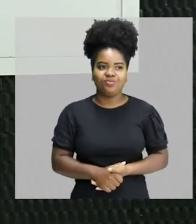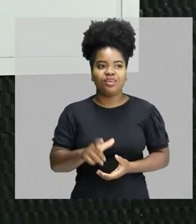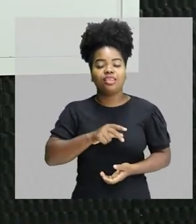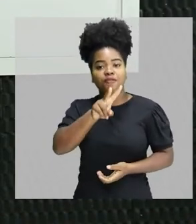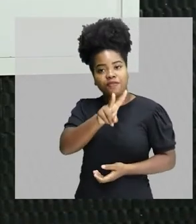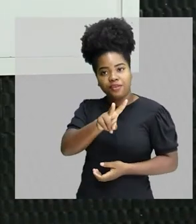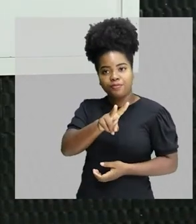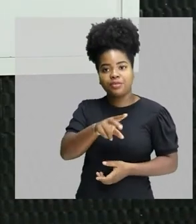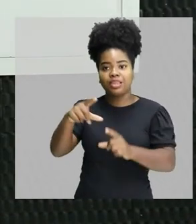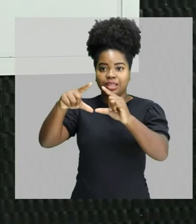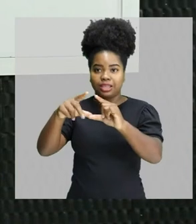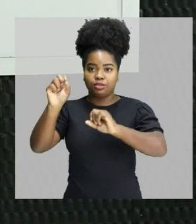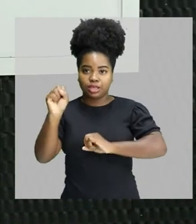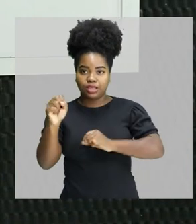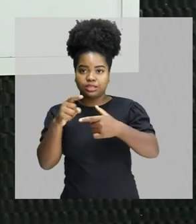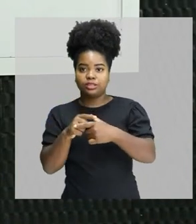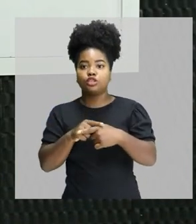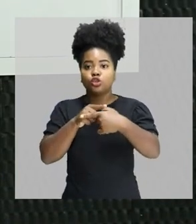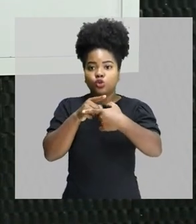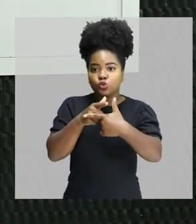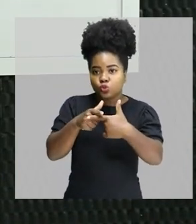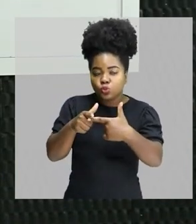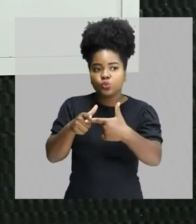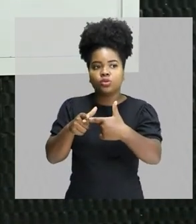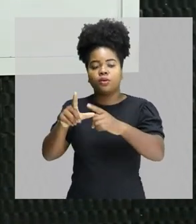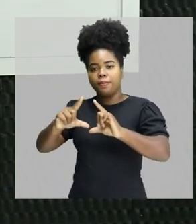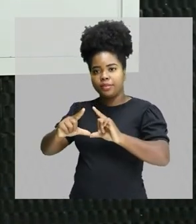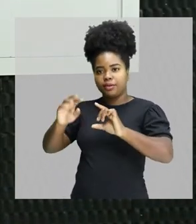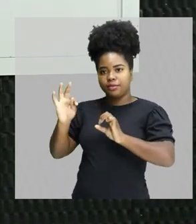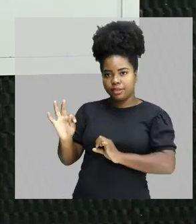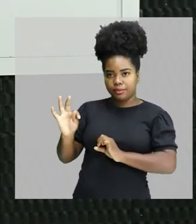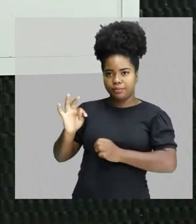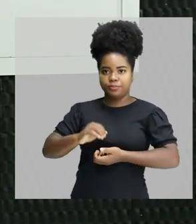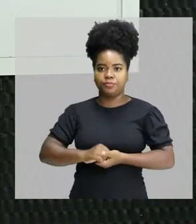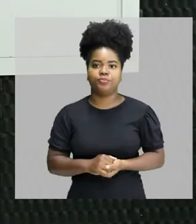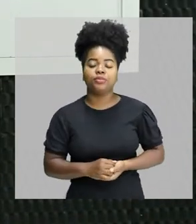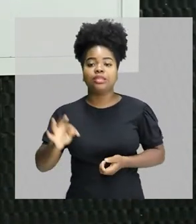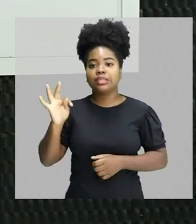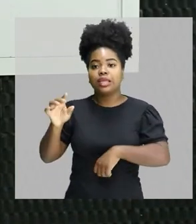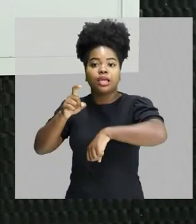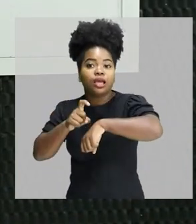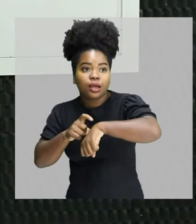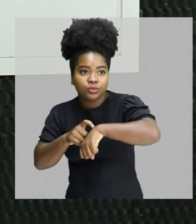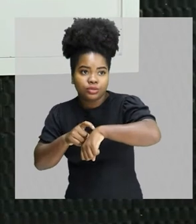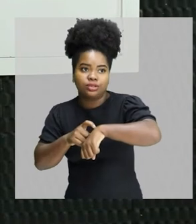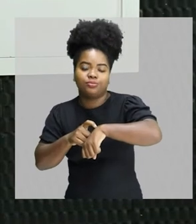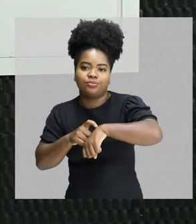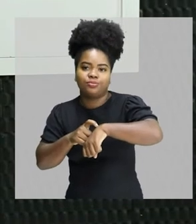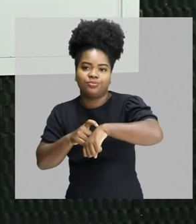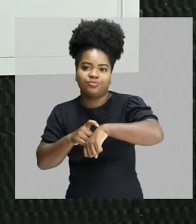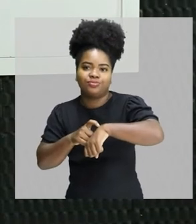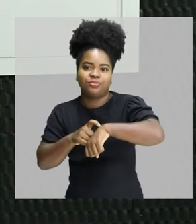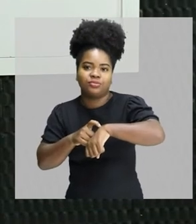dividido pelo tempo, intervalo de espaço pelo tempo. Esse espaço a gente substitui pelo comprimento de